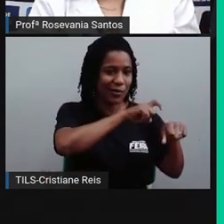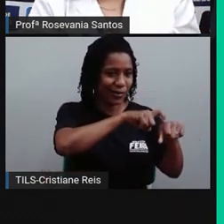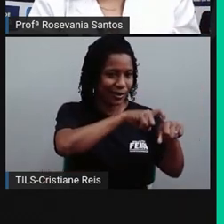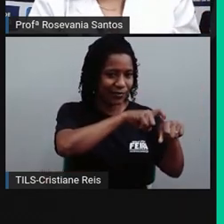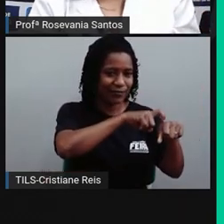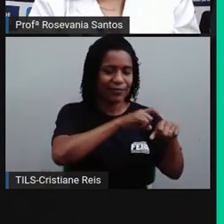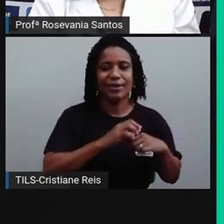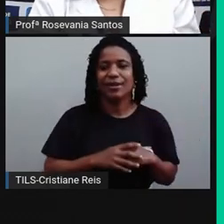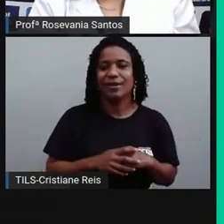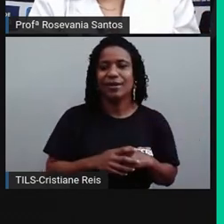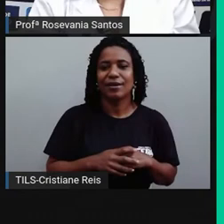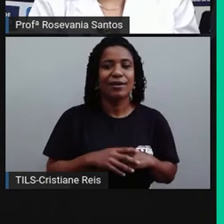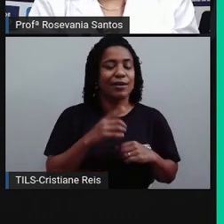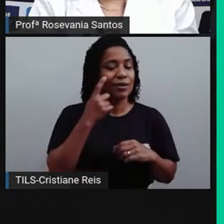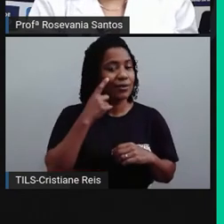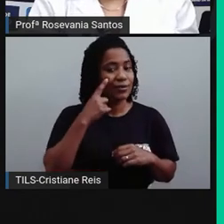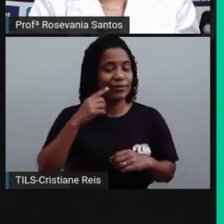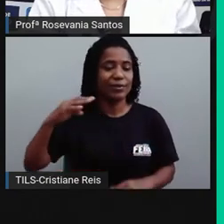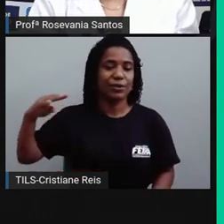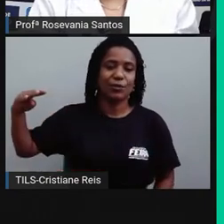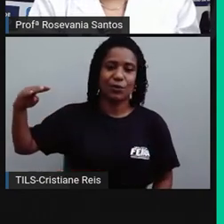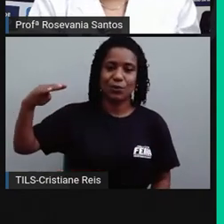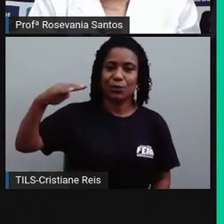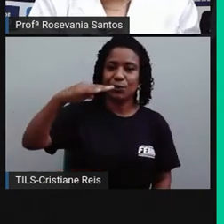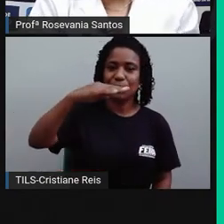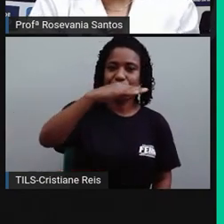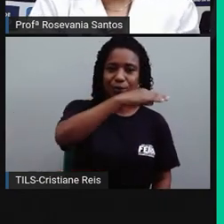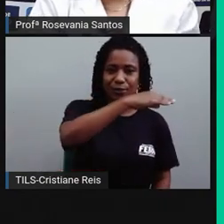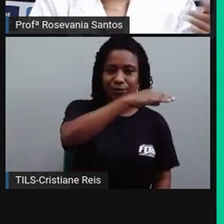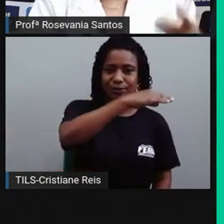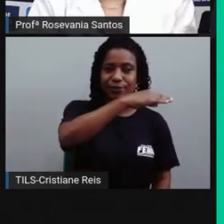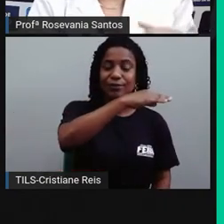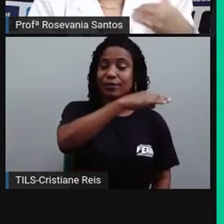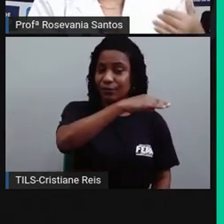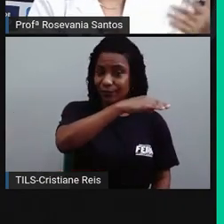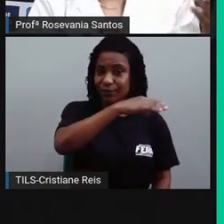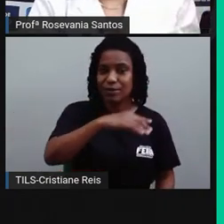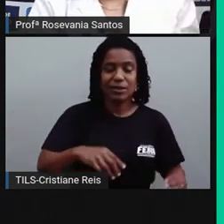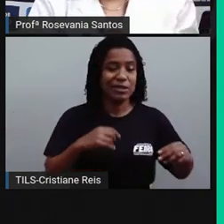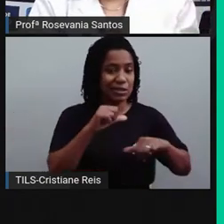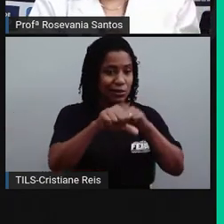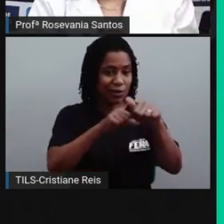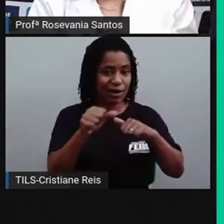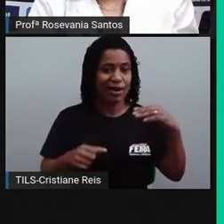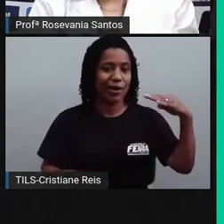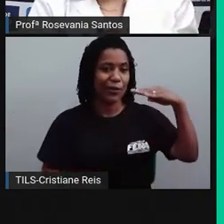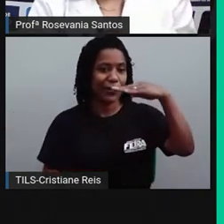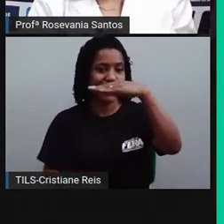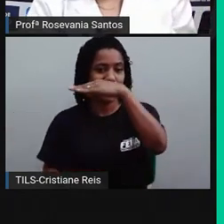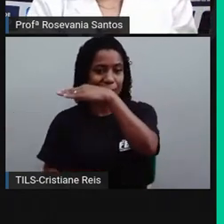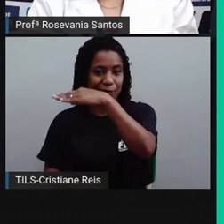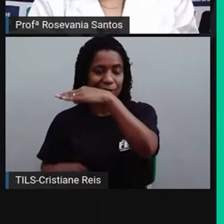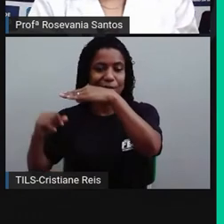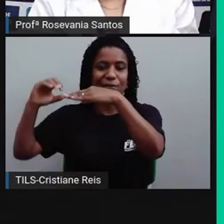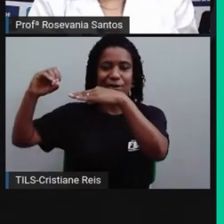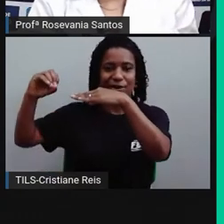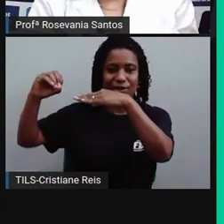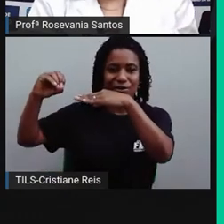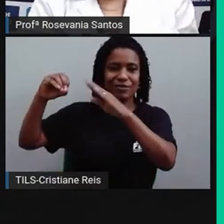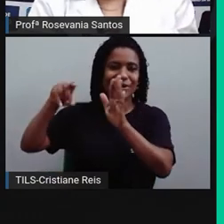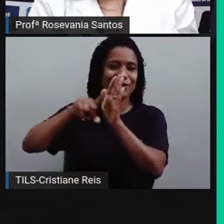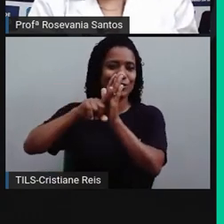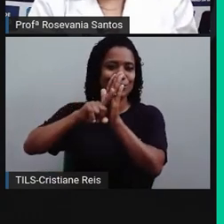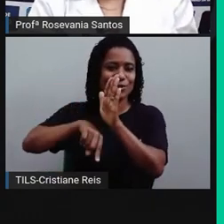eu caminho, não importa onde eu esteja aqui no mapa, para o oeste, eu vou diminuir de um em uma hora. Então, vamos